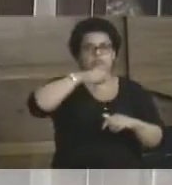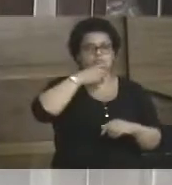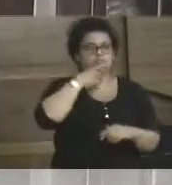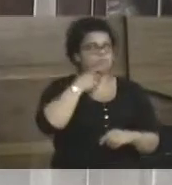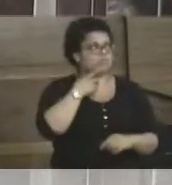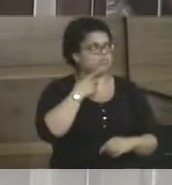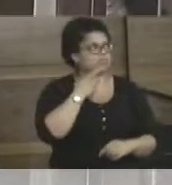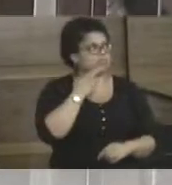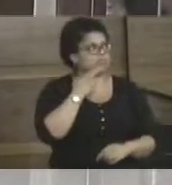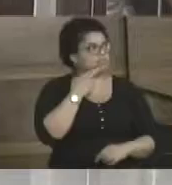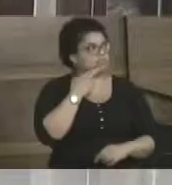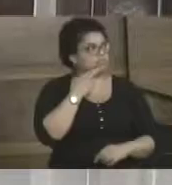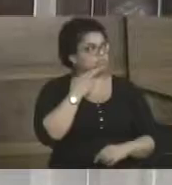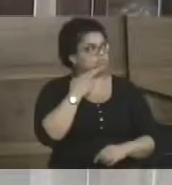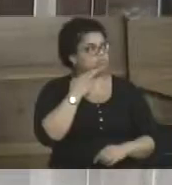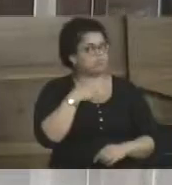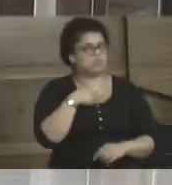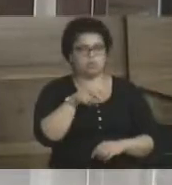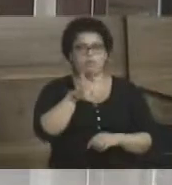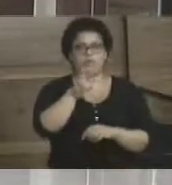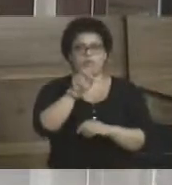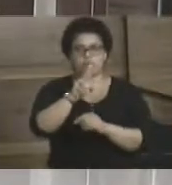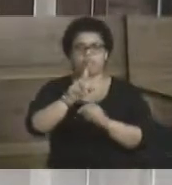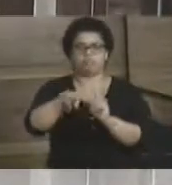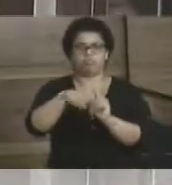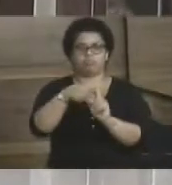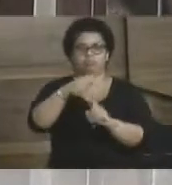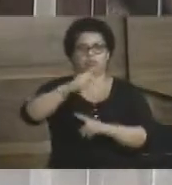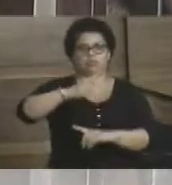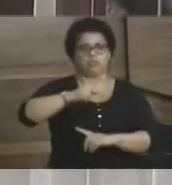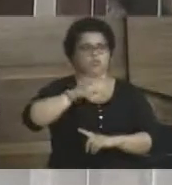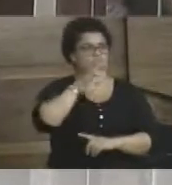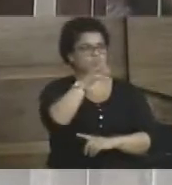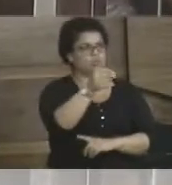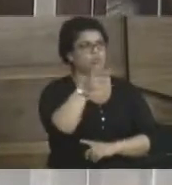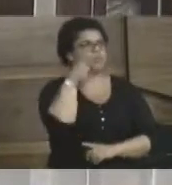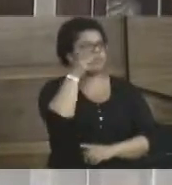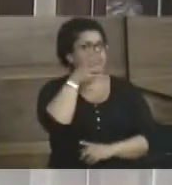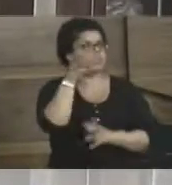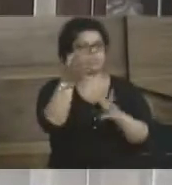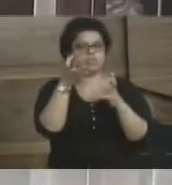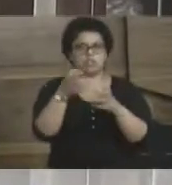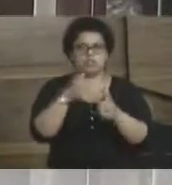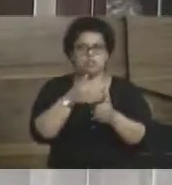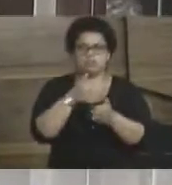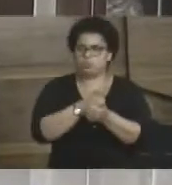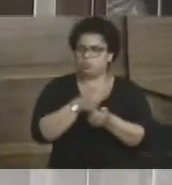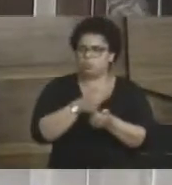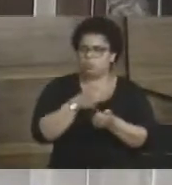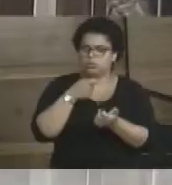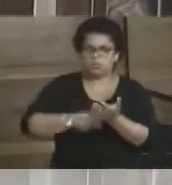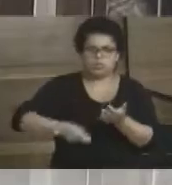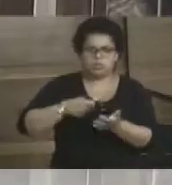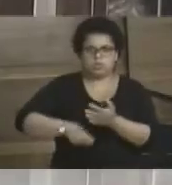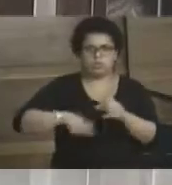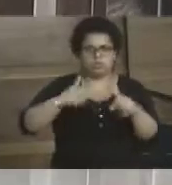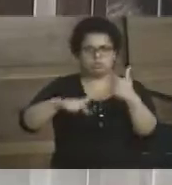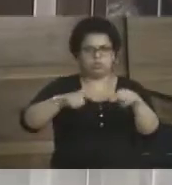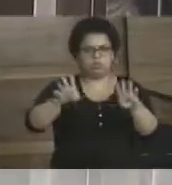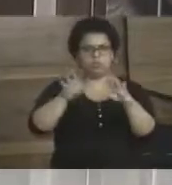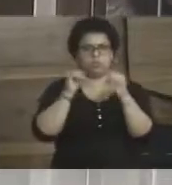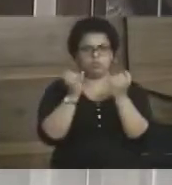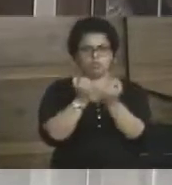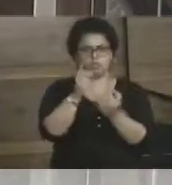governo. Então, eu vou somar, sim, com o Elin, e vou somar com todos os vereadores que querem estar nessa luta pelo trabalhador da